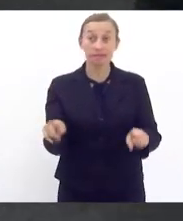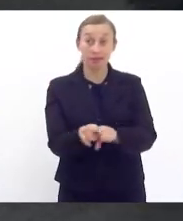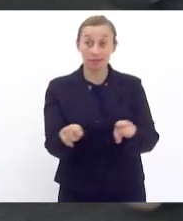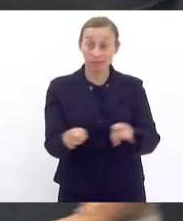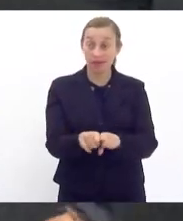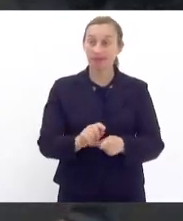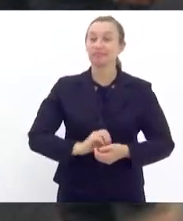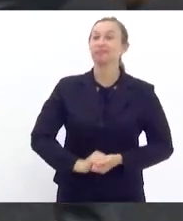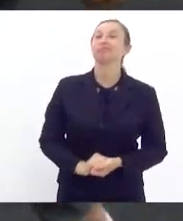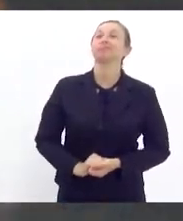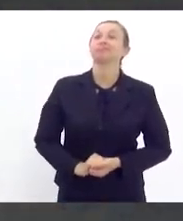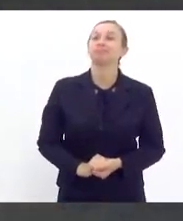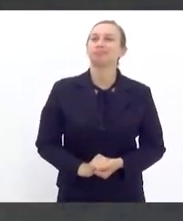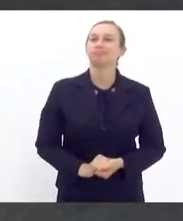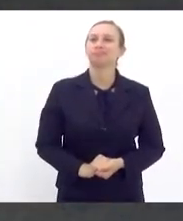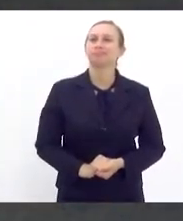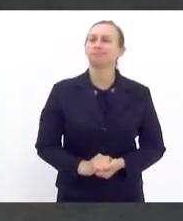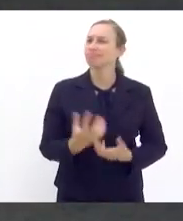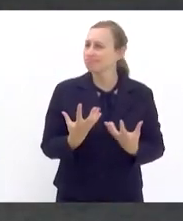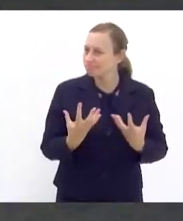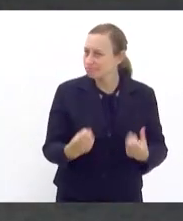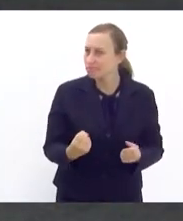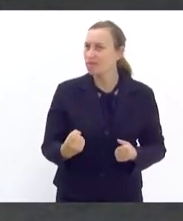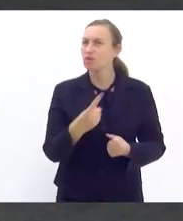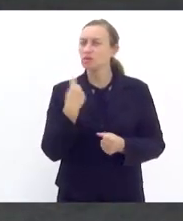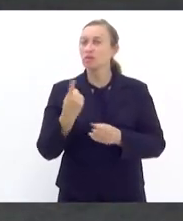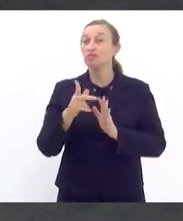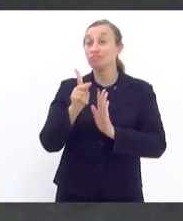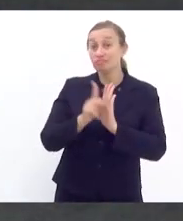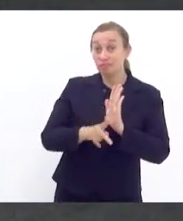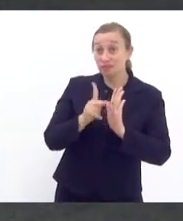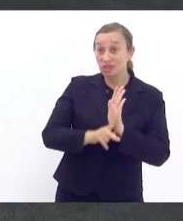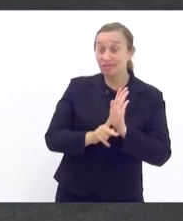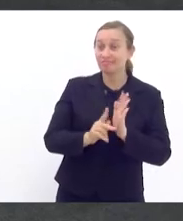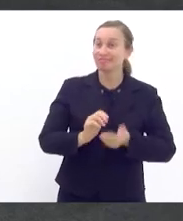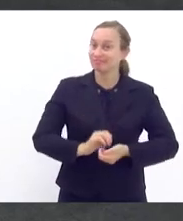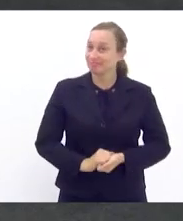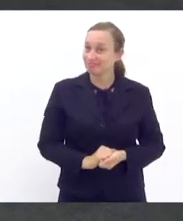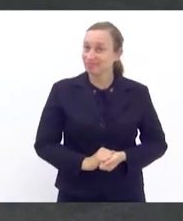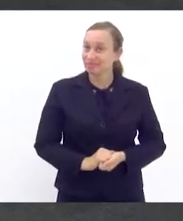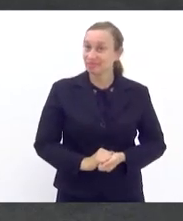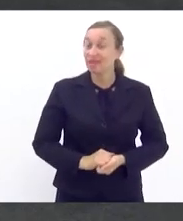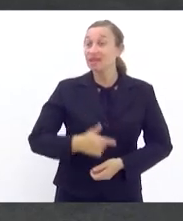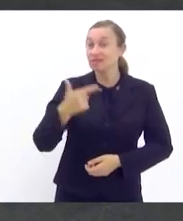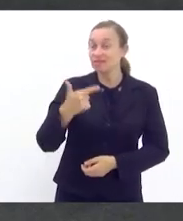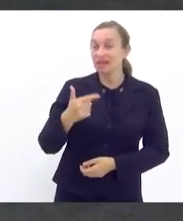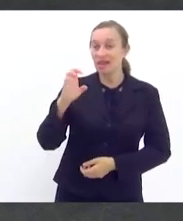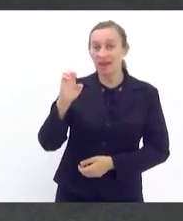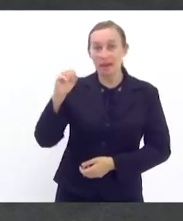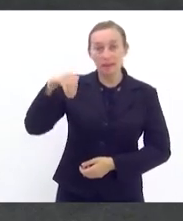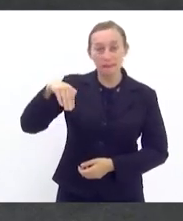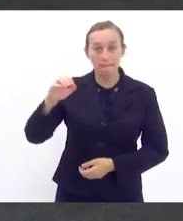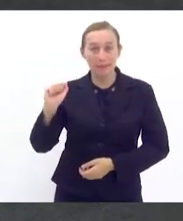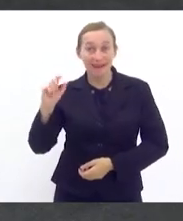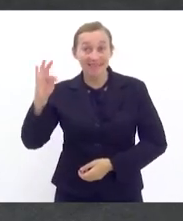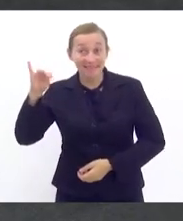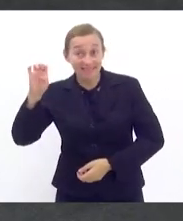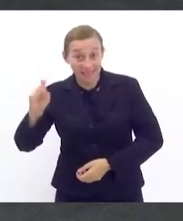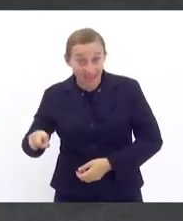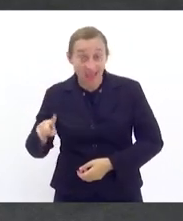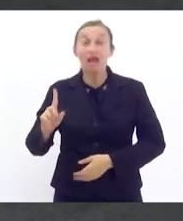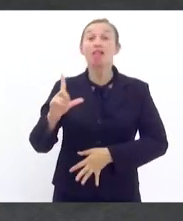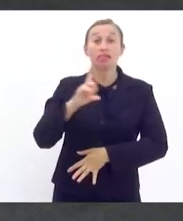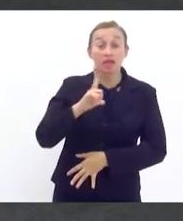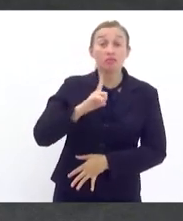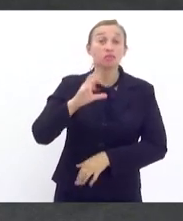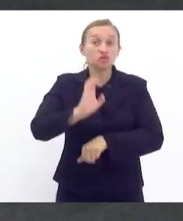pela aceitação do nosso projeto. E, segundo a EMATER, nós temos aqui no Estado do Rio